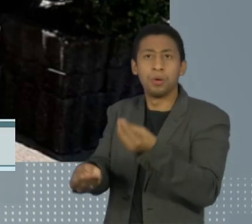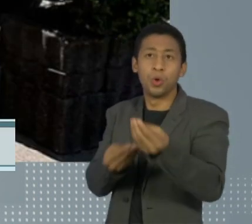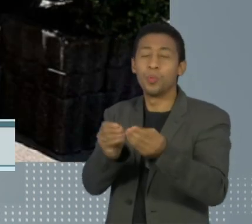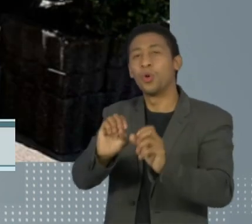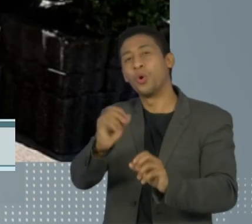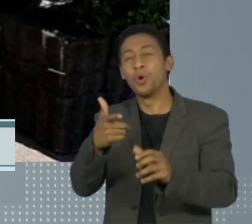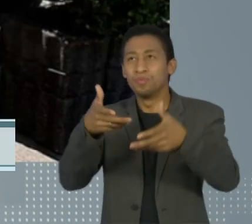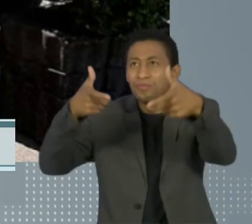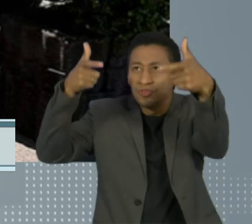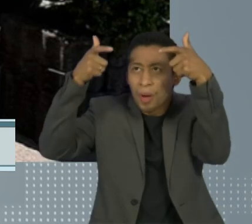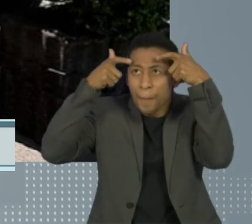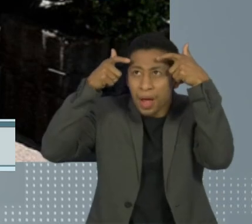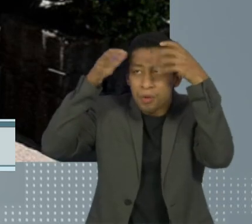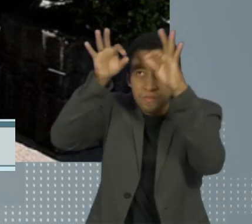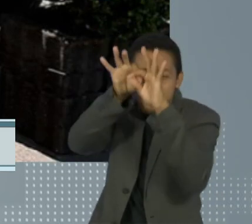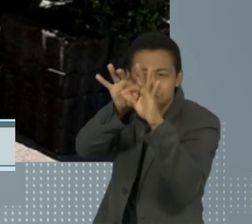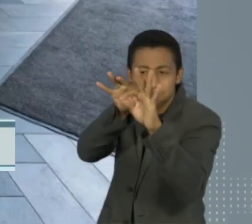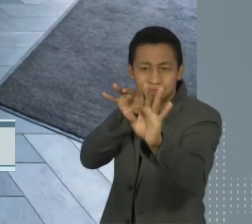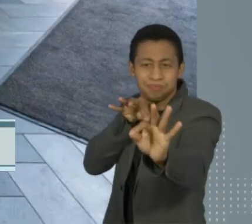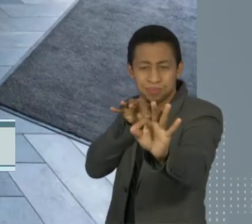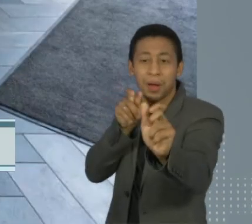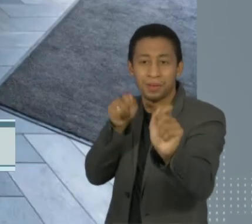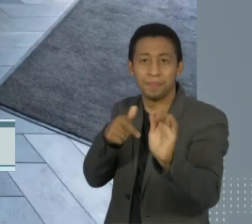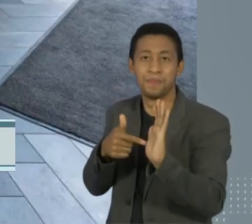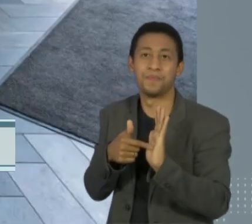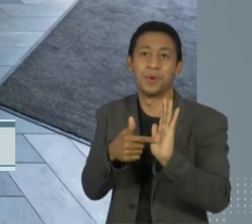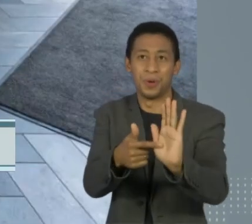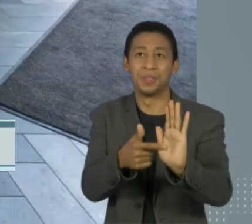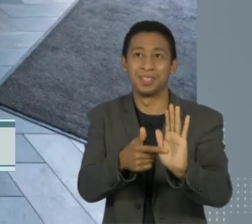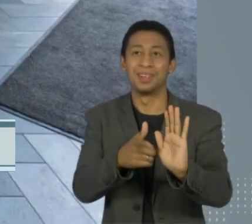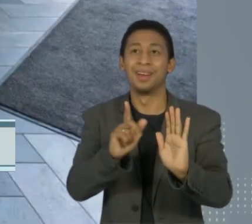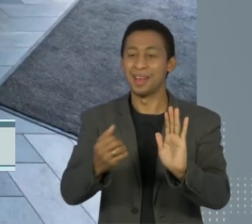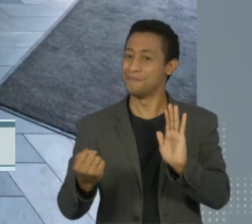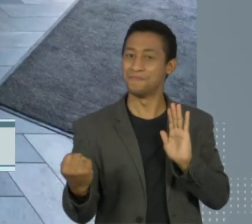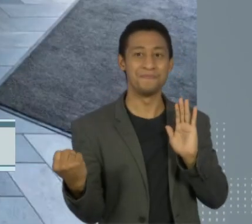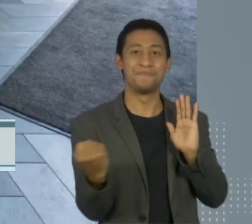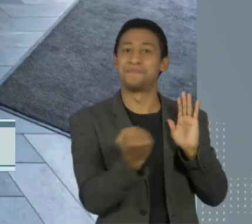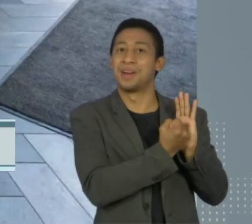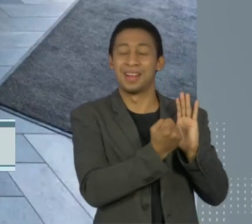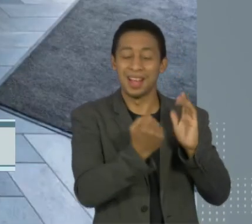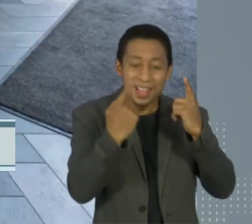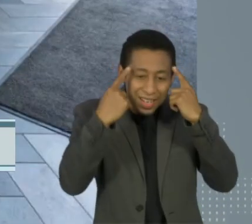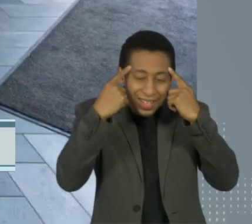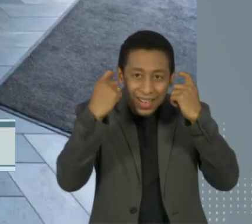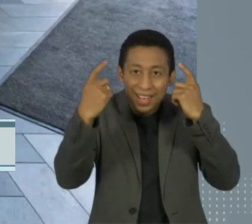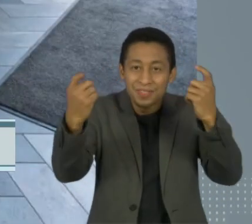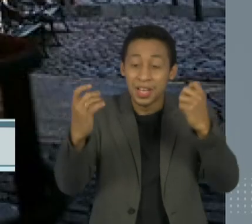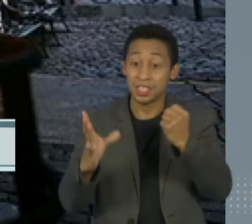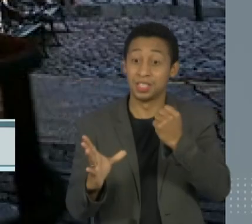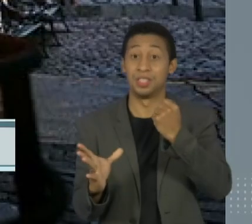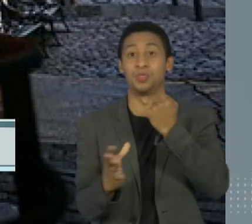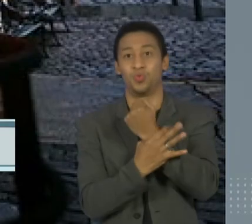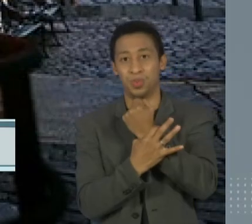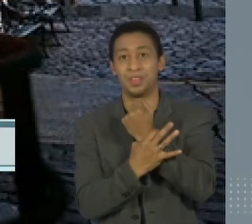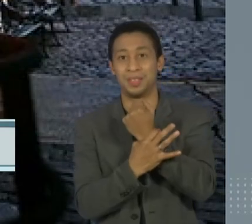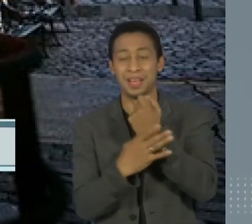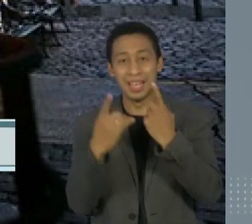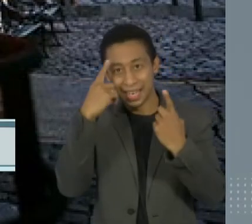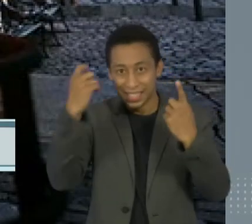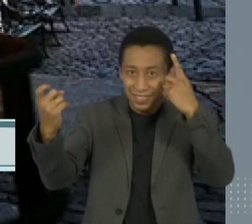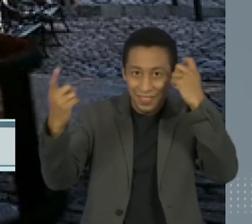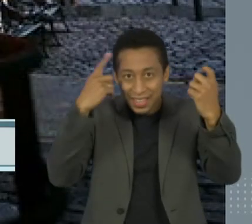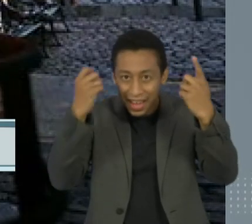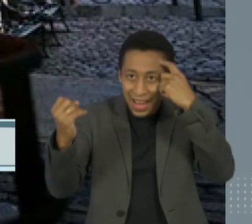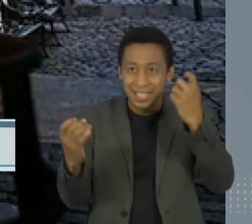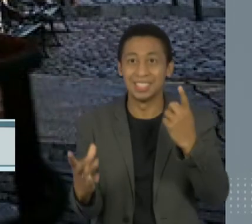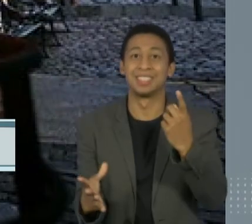a distância física entre os clientes viraram símbolos de criatividade e segurança. Até em restaurantes